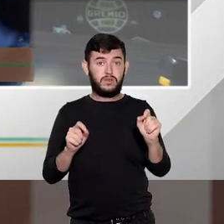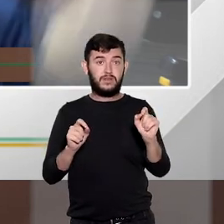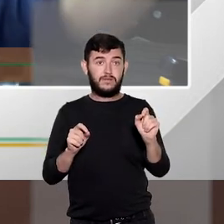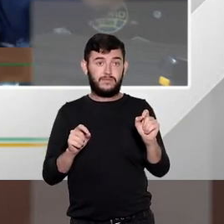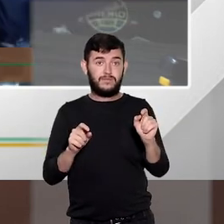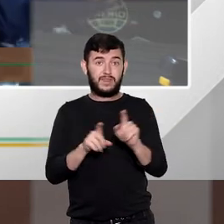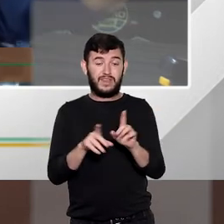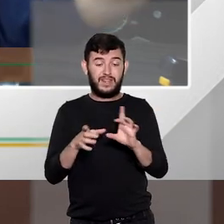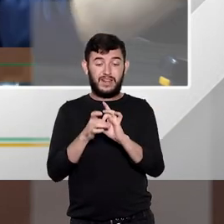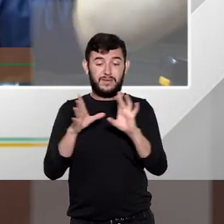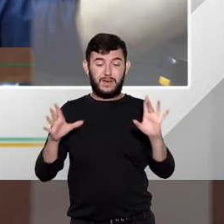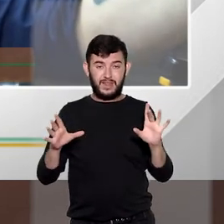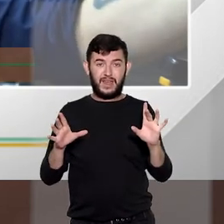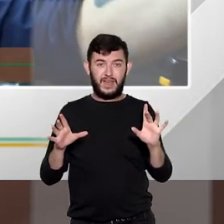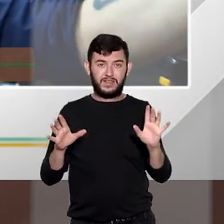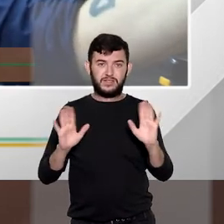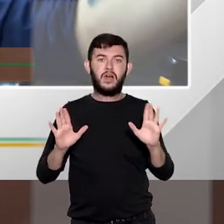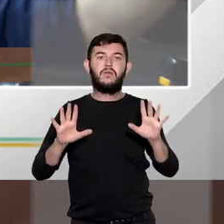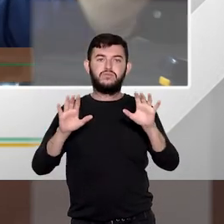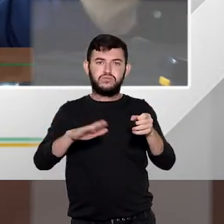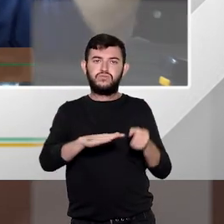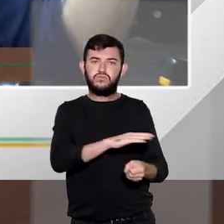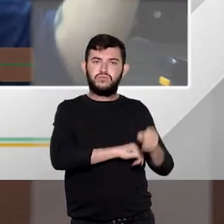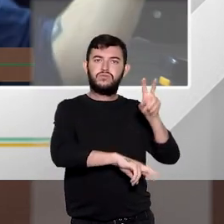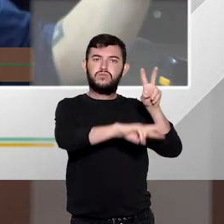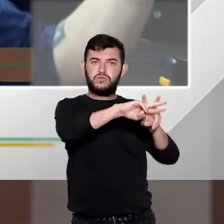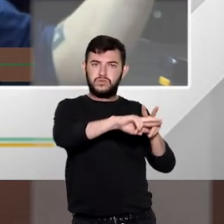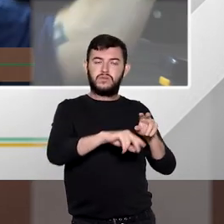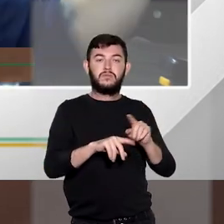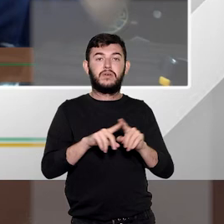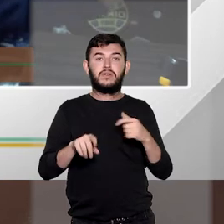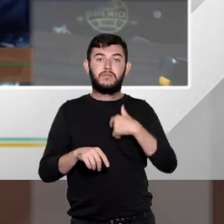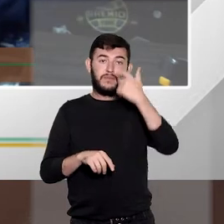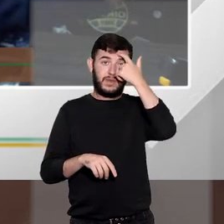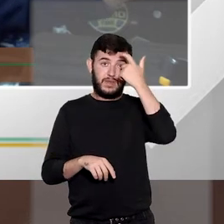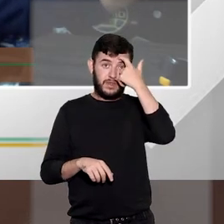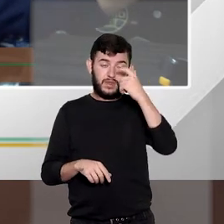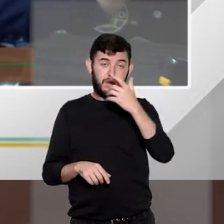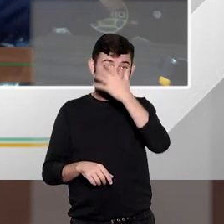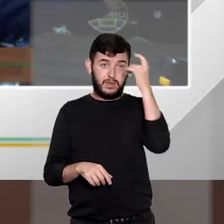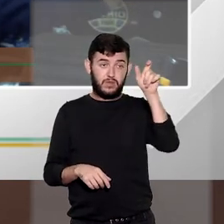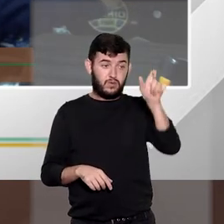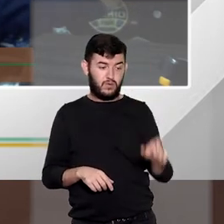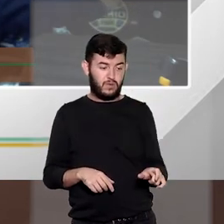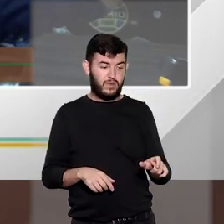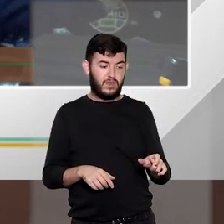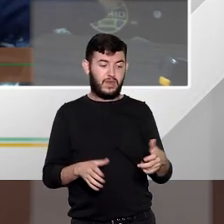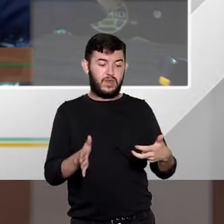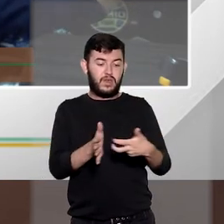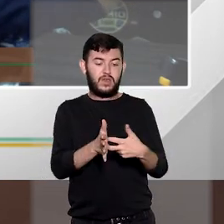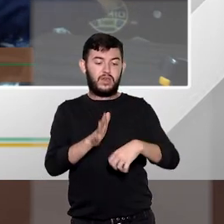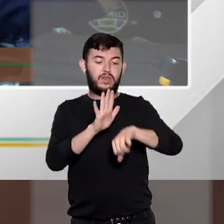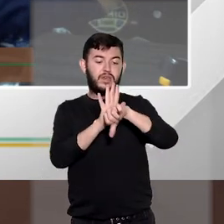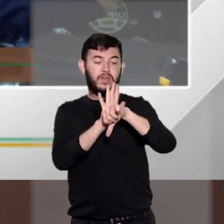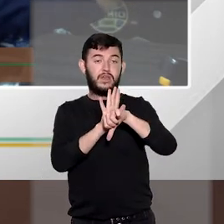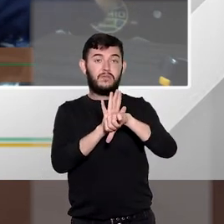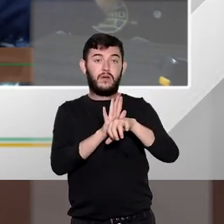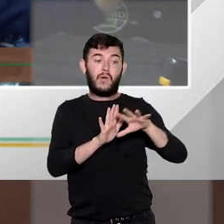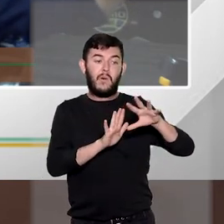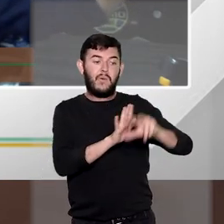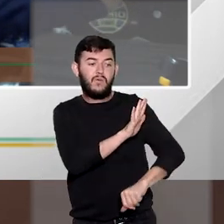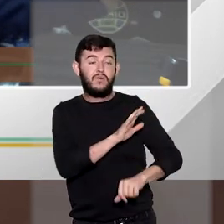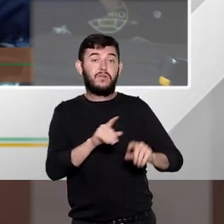de direitos imagina que o sujeito registra contra si uma sentença condenatória pelo crime de furto e ele está sendo condenado pelo crime de